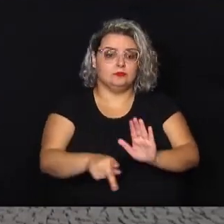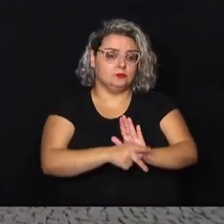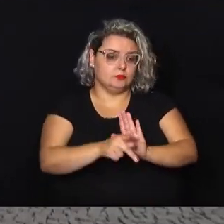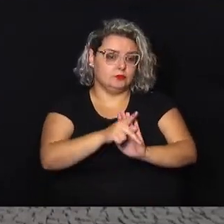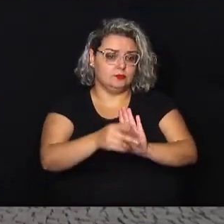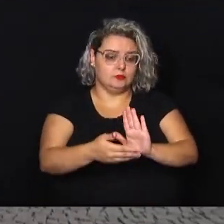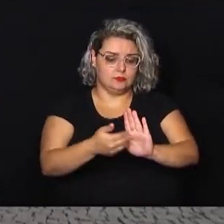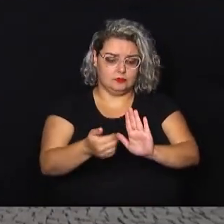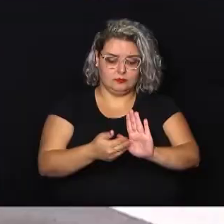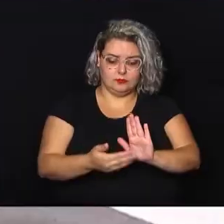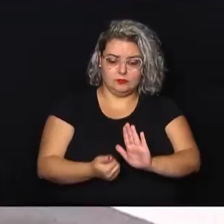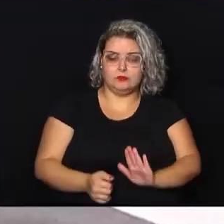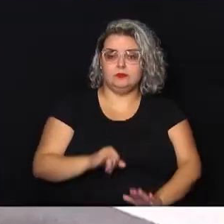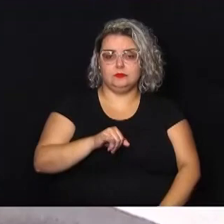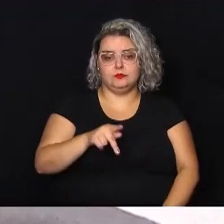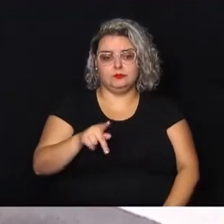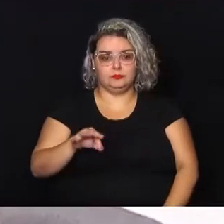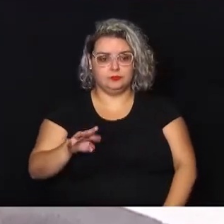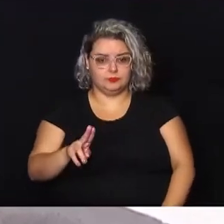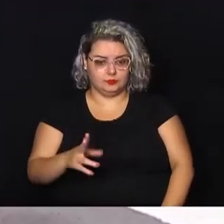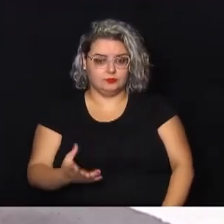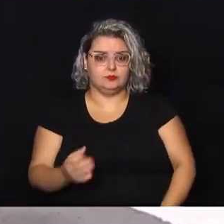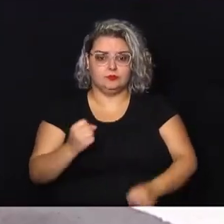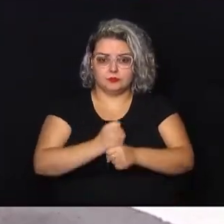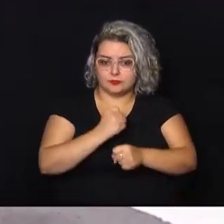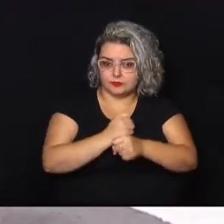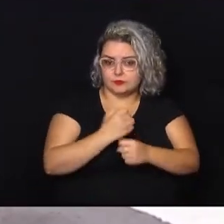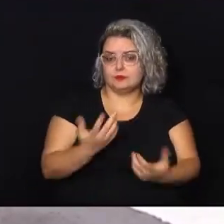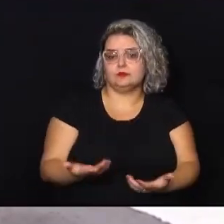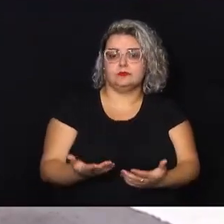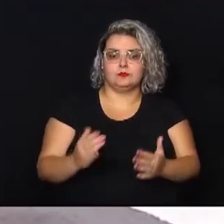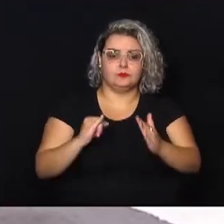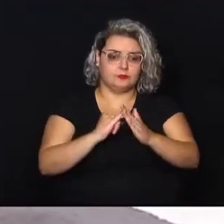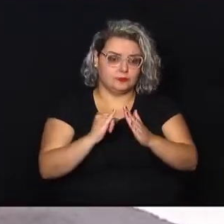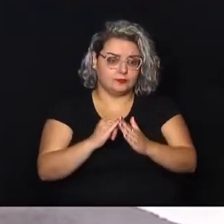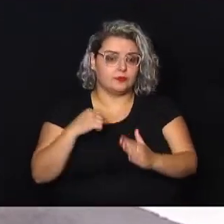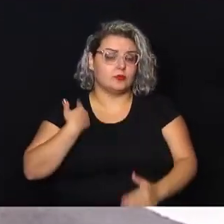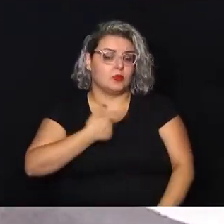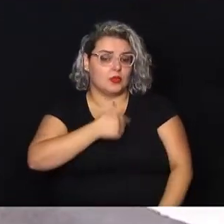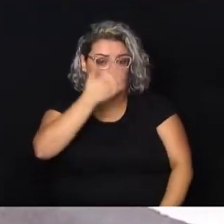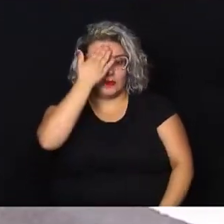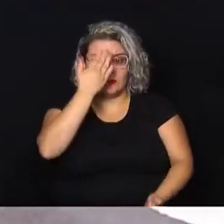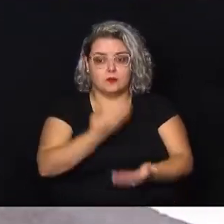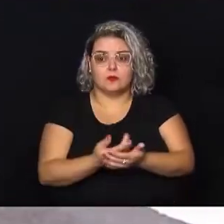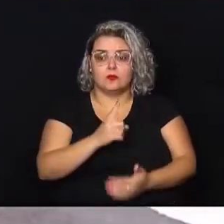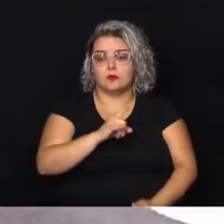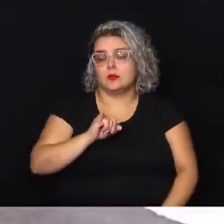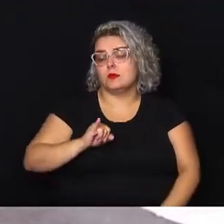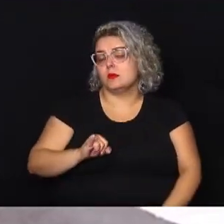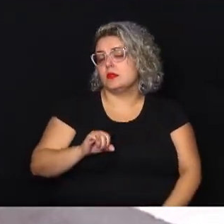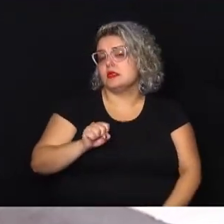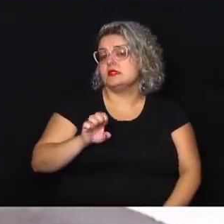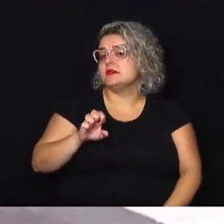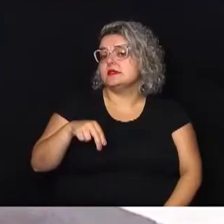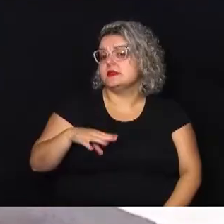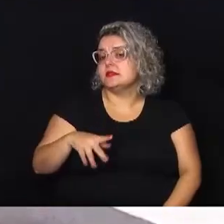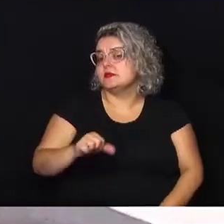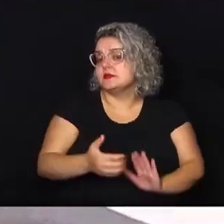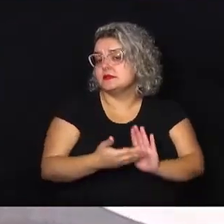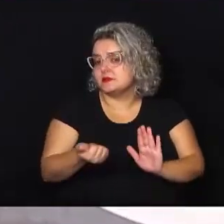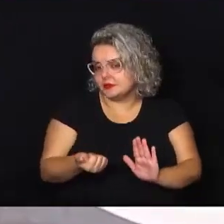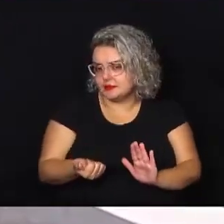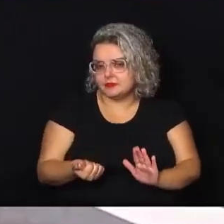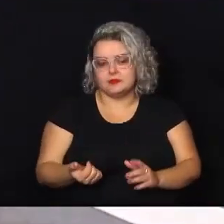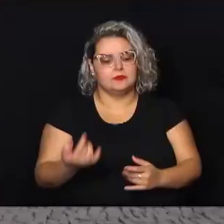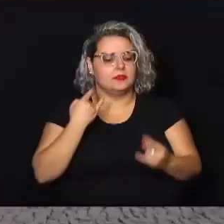de IPTU para quem vai reformar seu imóvel. A gente acredita que não é com isenção que você vai criar essa retomada, mas sim atraindo o